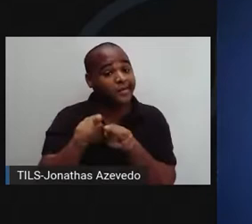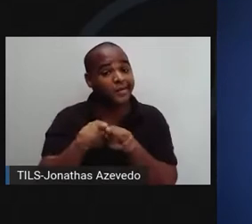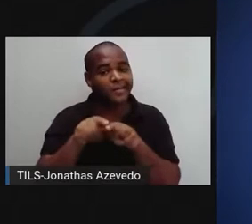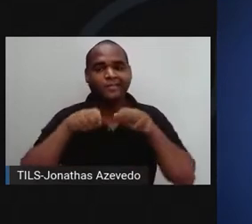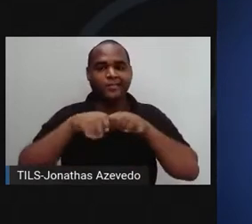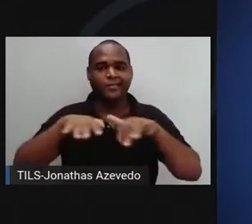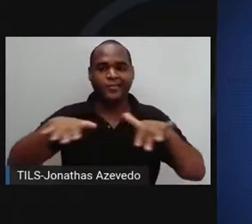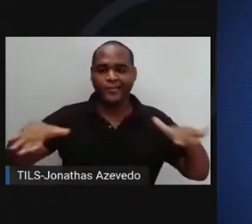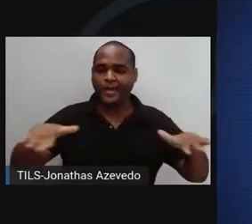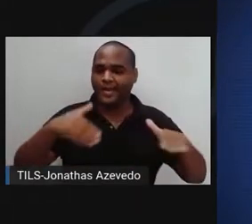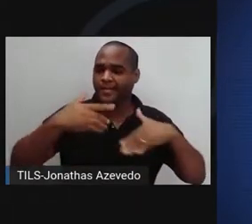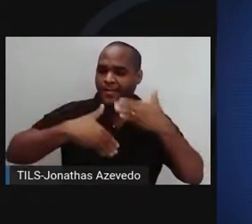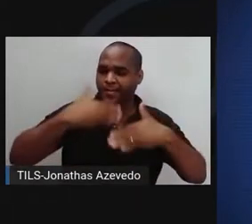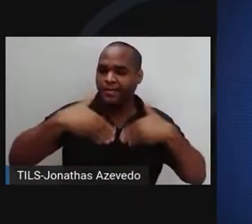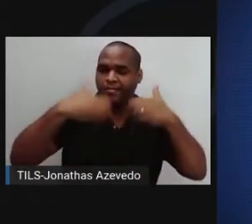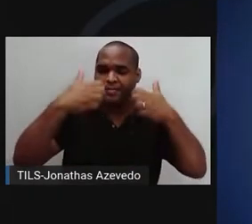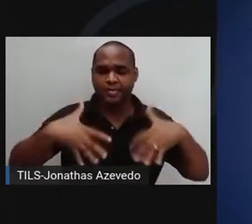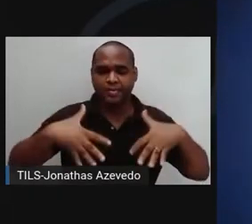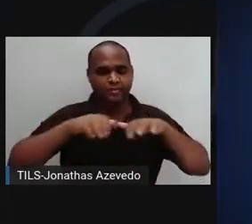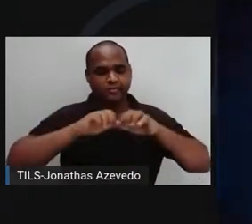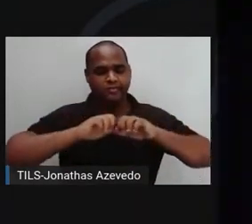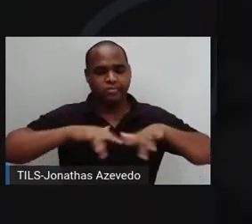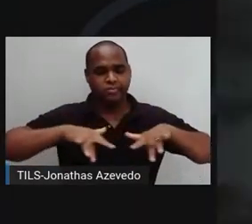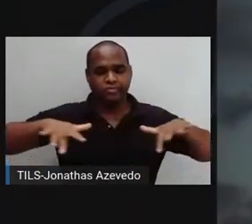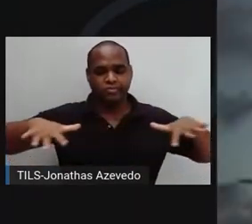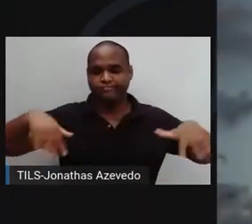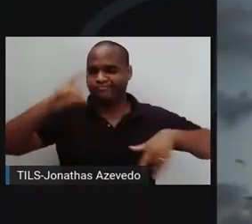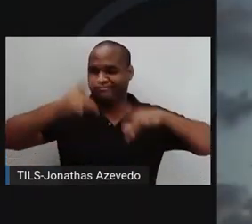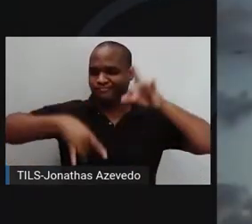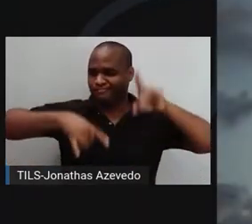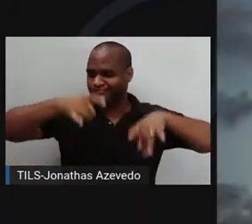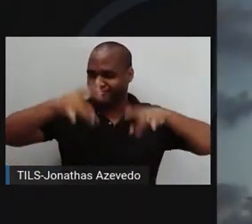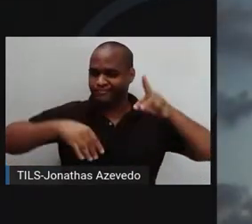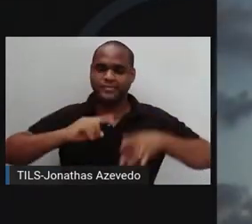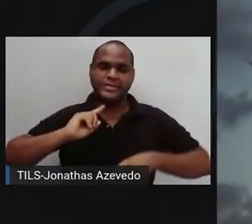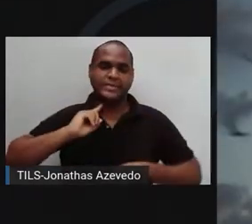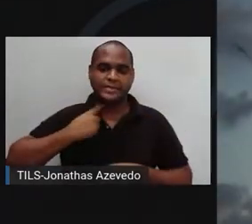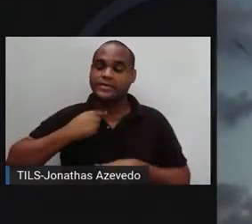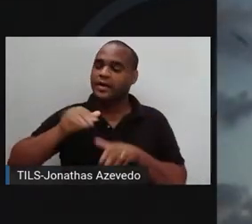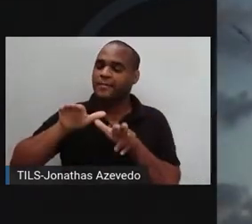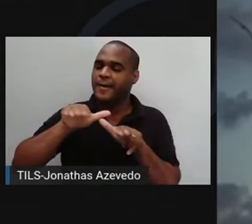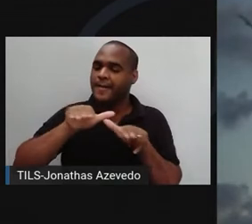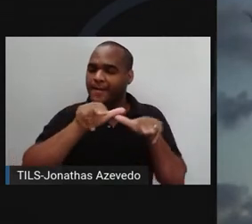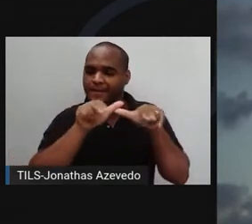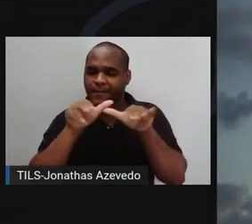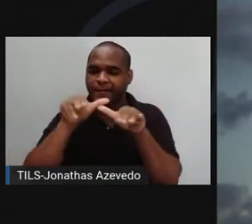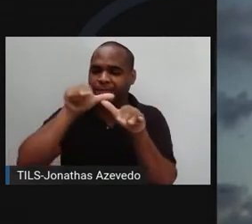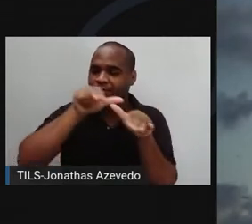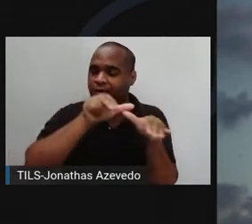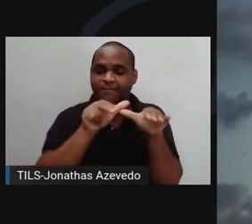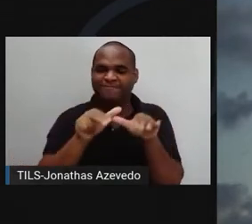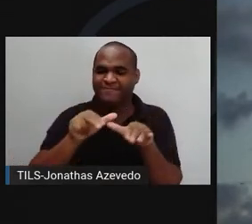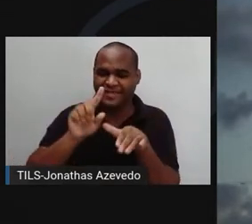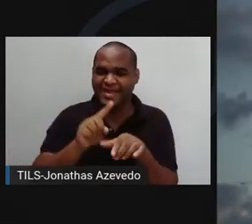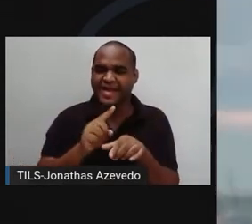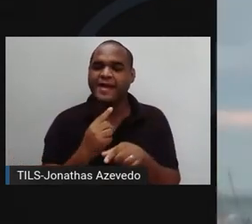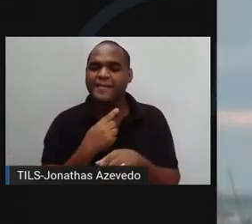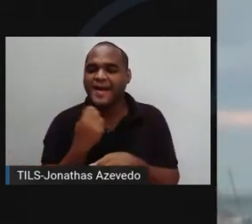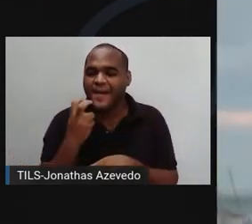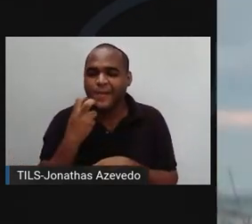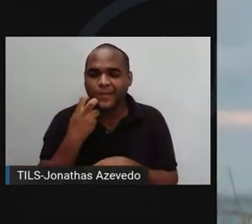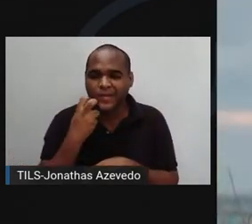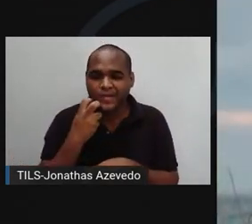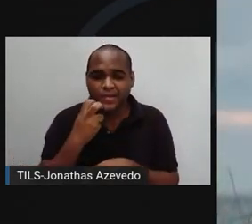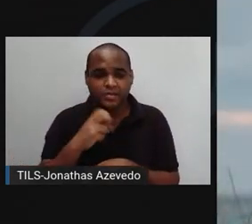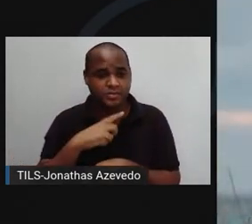esses resíduos vão se espalhando por todo o oceano. Os albatroses são aves que se alimentam de peixes mortos, que